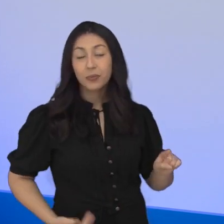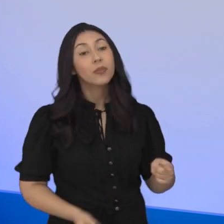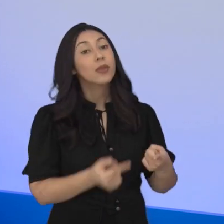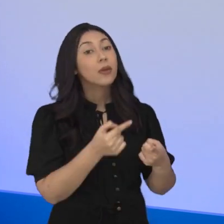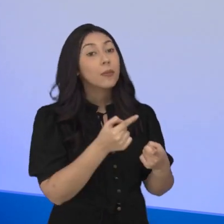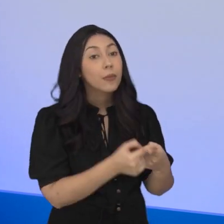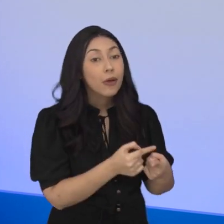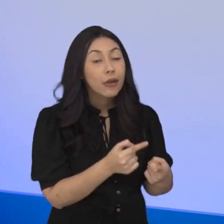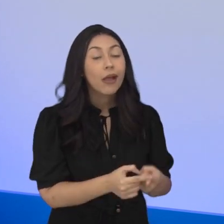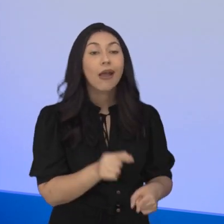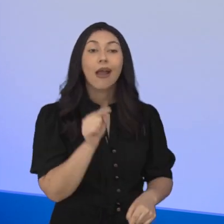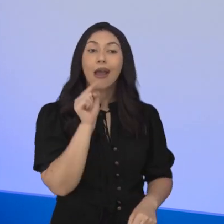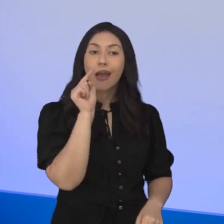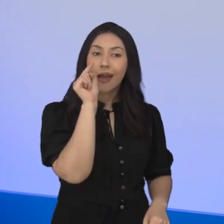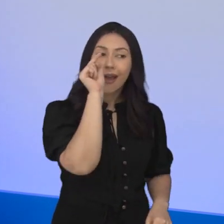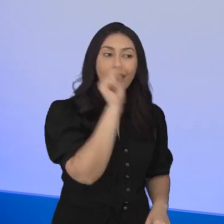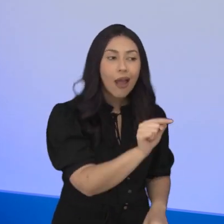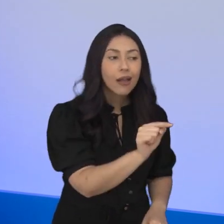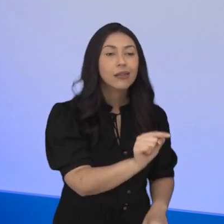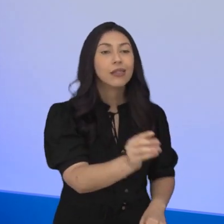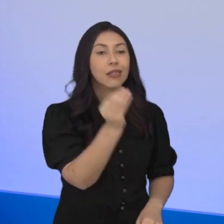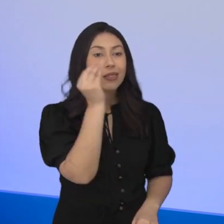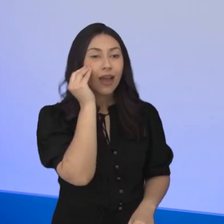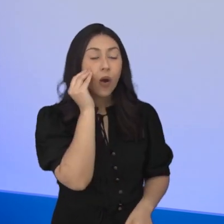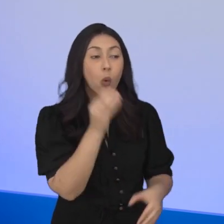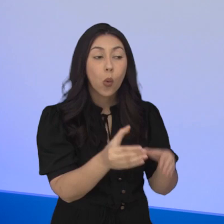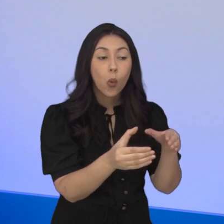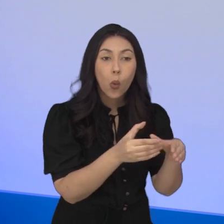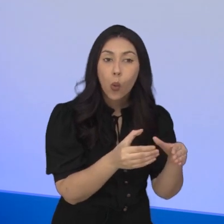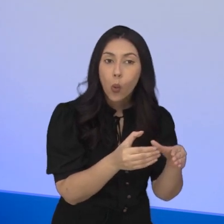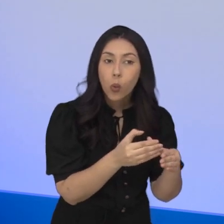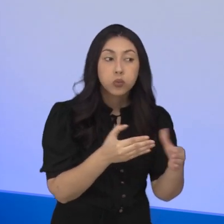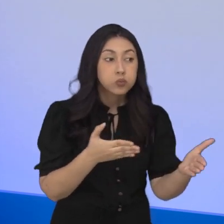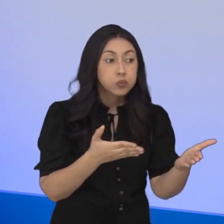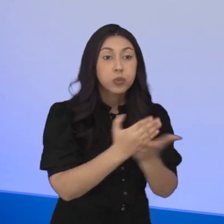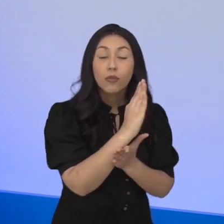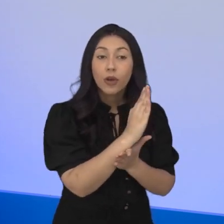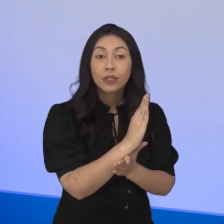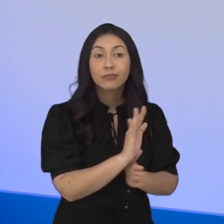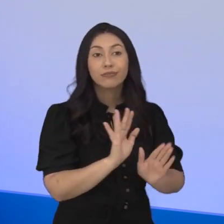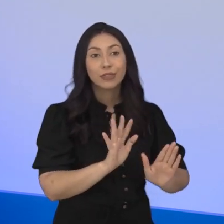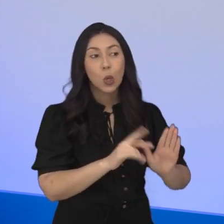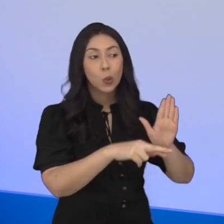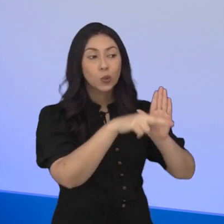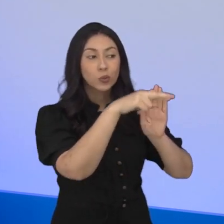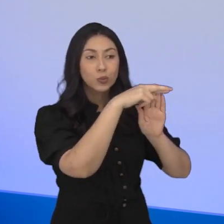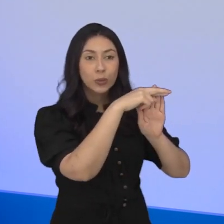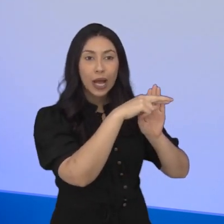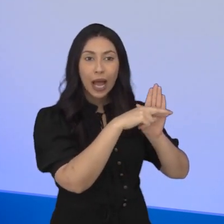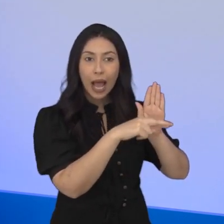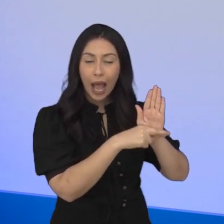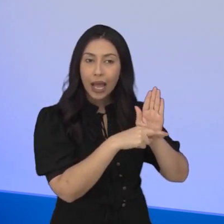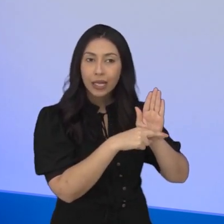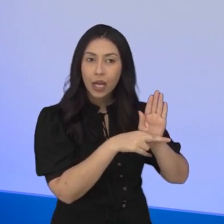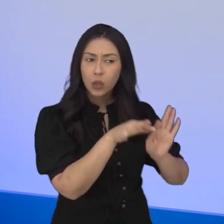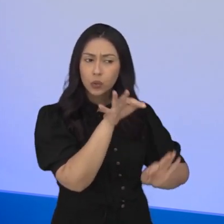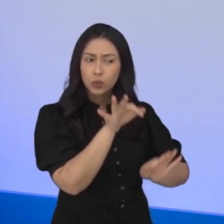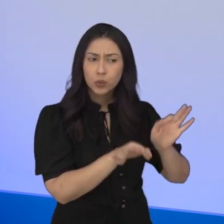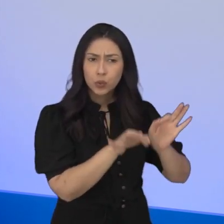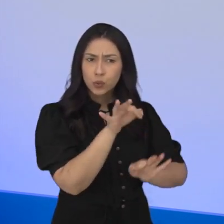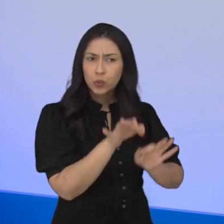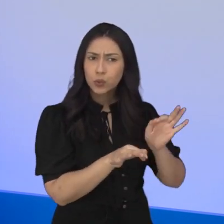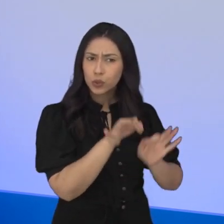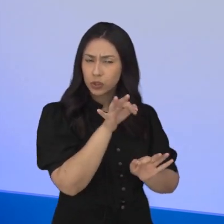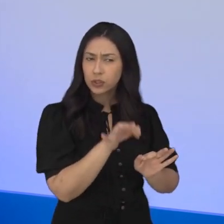Porque é aquele que faz um concurso público e aí o regime jurídico dele, o que disciplina a